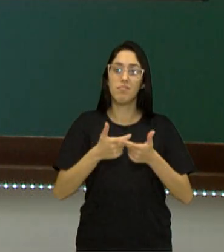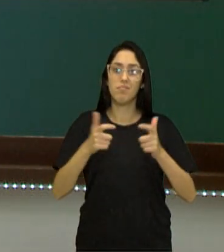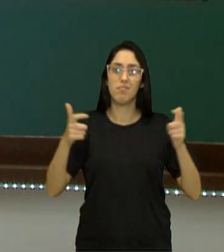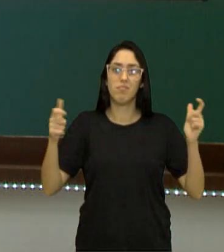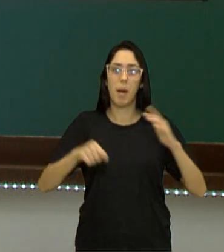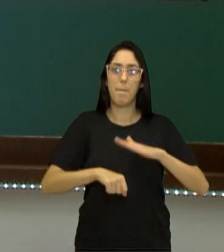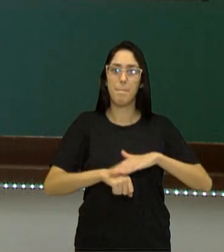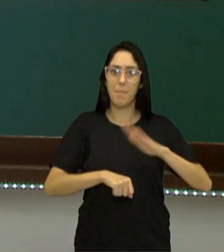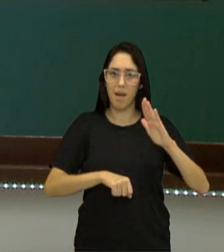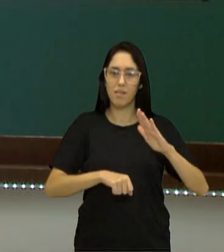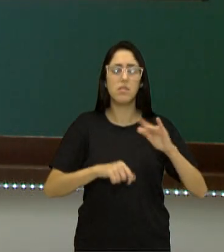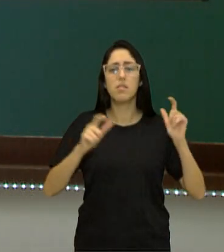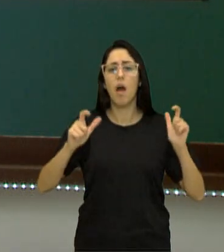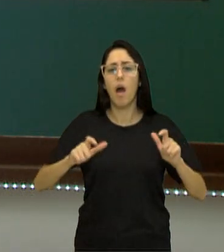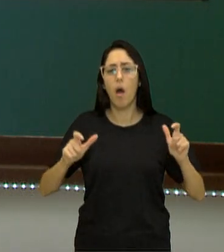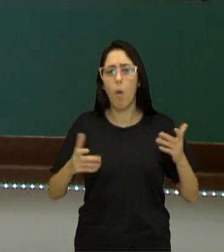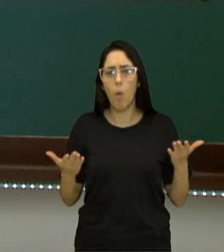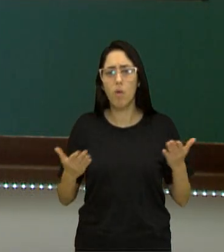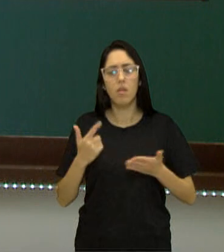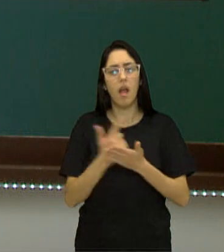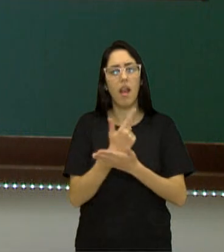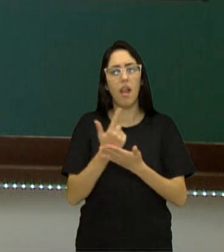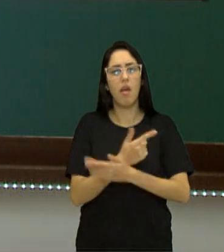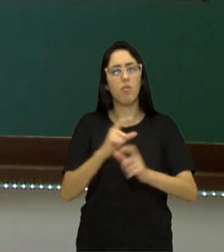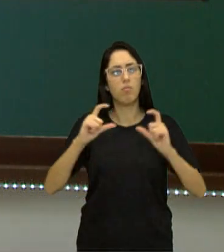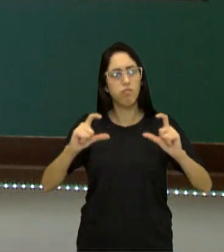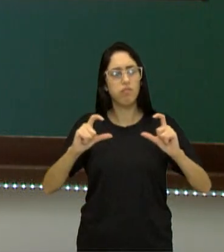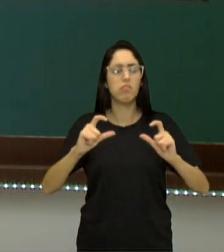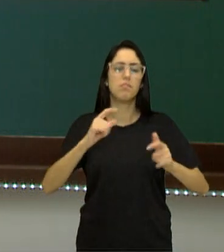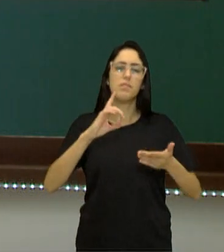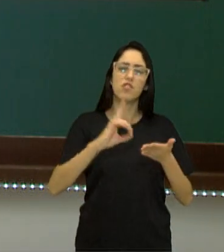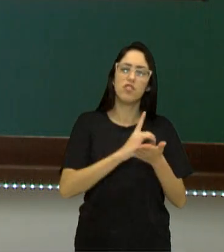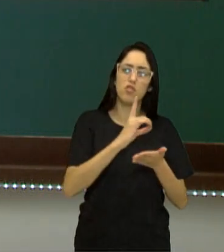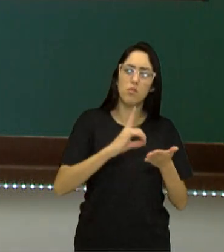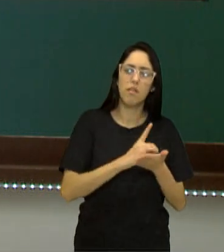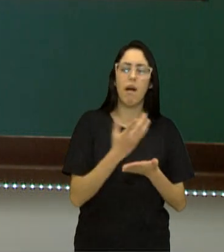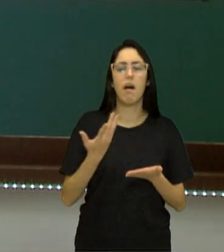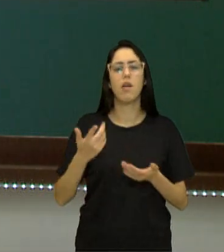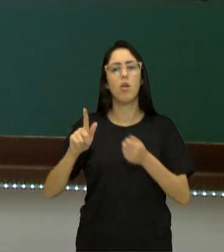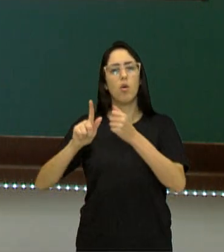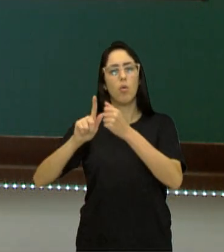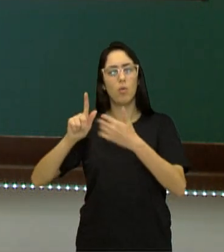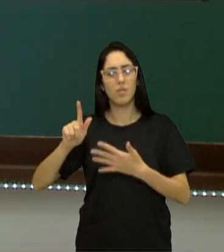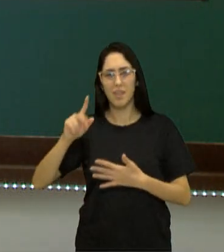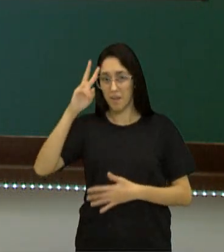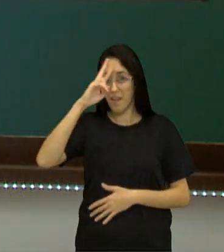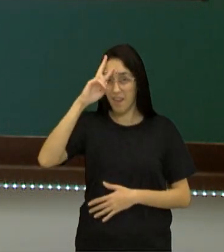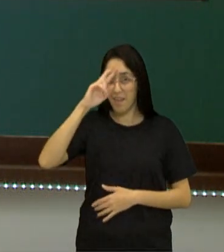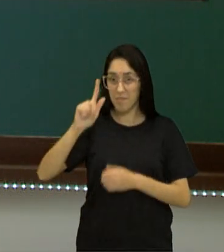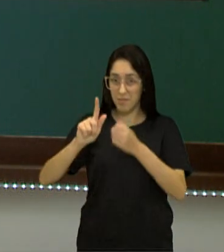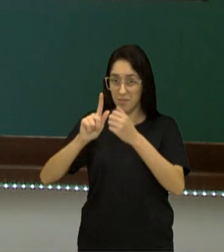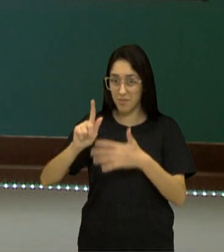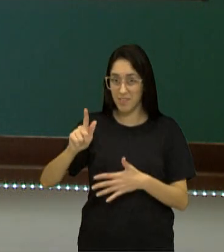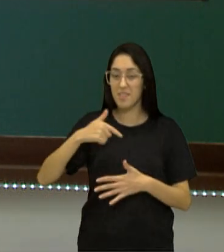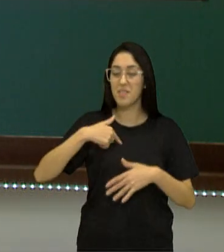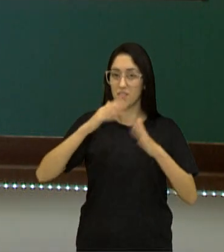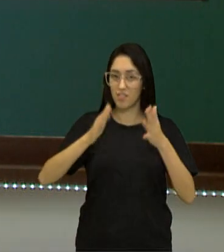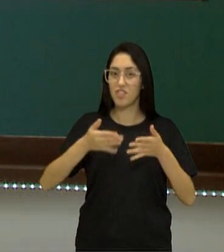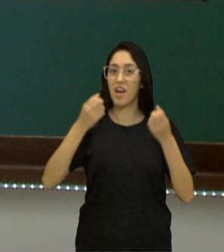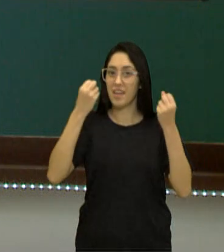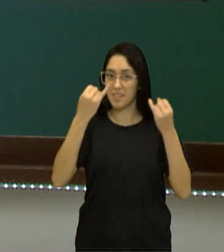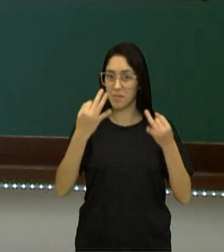E vai aparecer onde? Nas enciclopédias, dicionários, no glossário. Leram no glossário? Agora há pouco que eu expliquei?